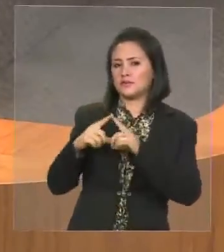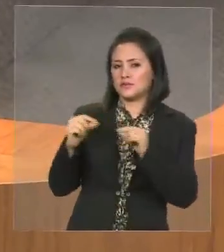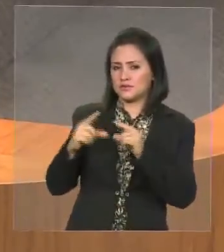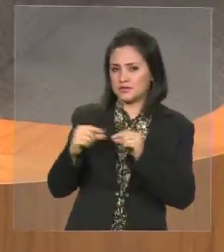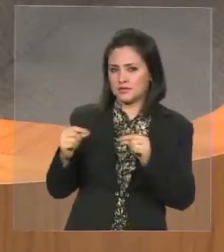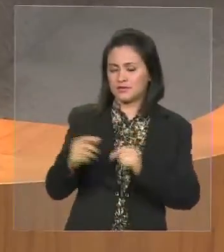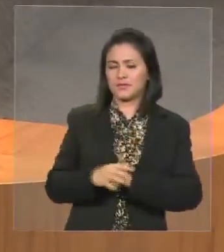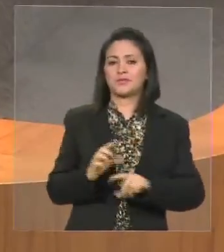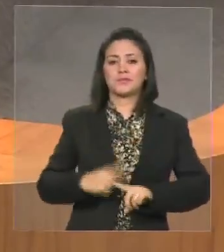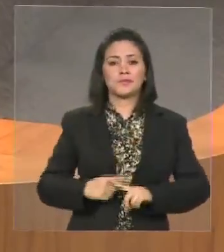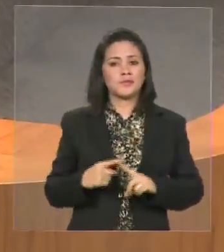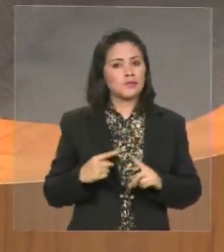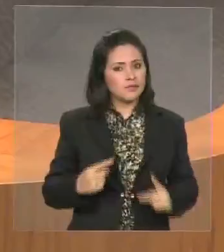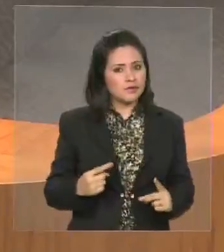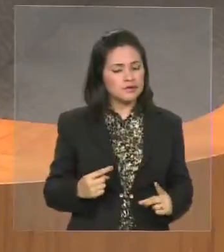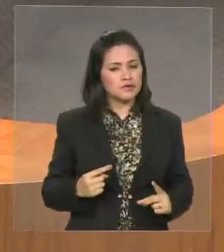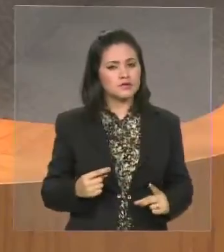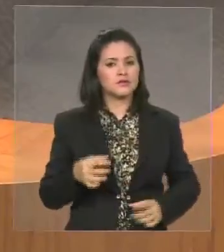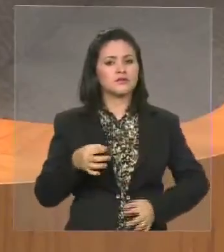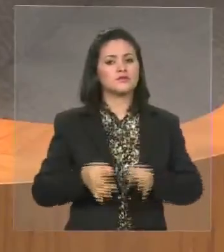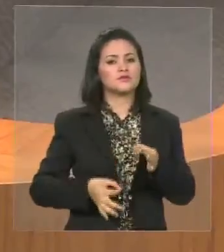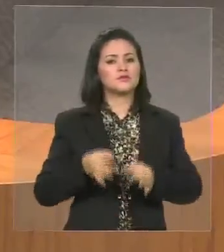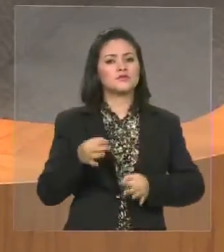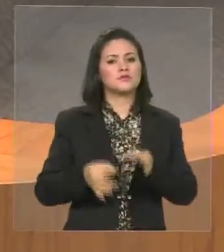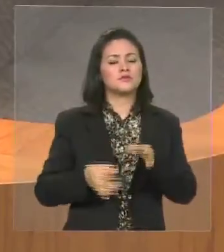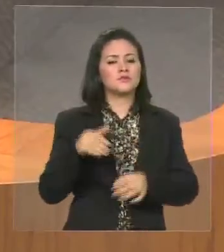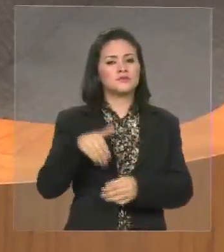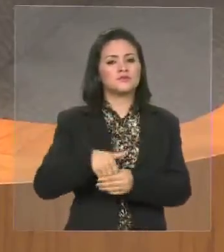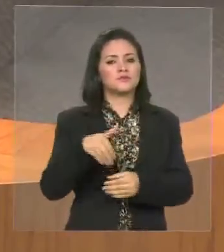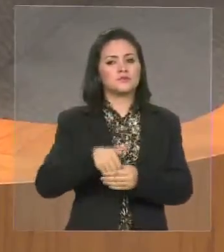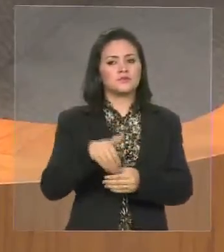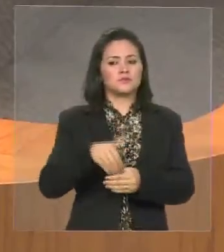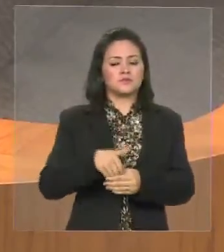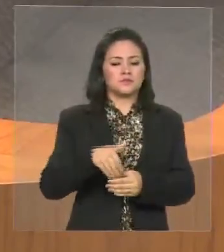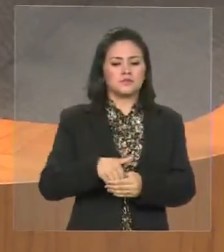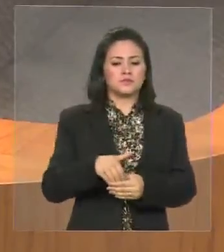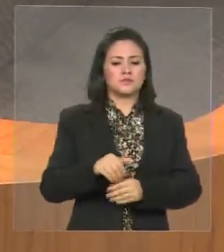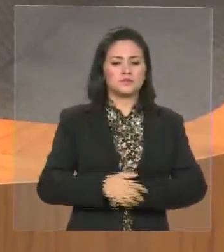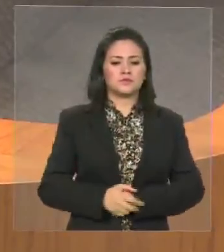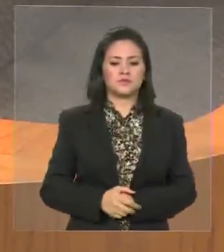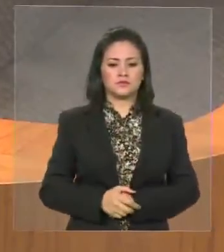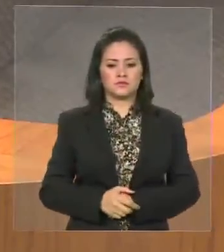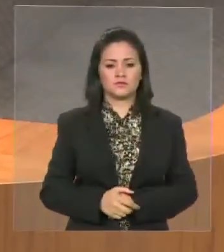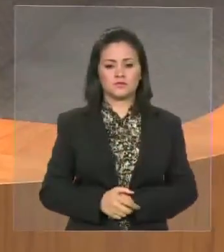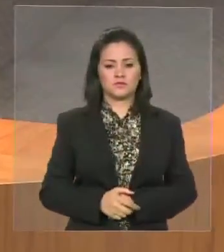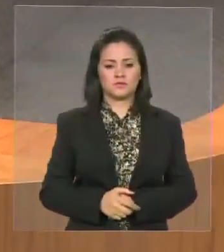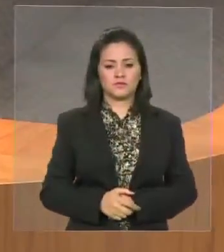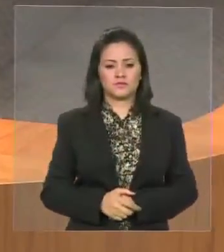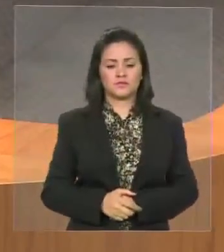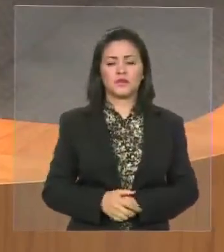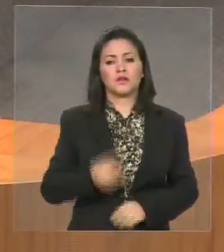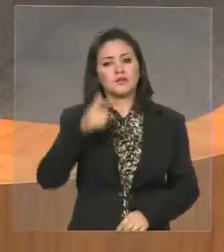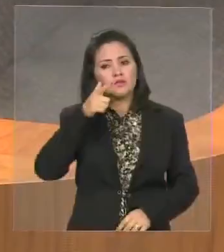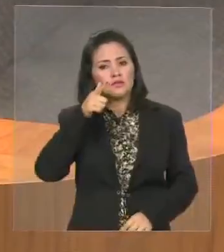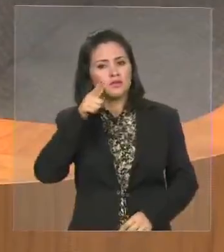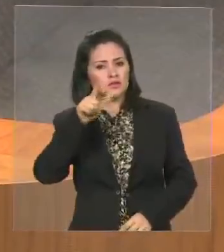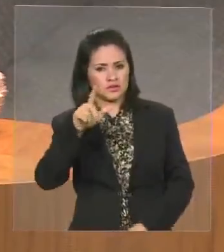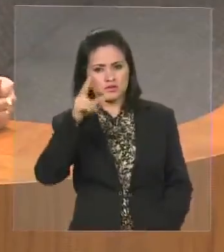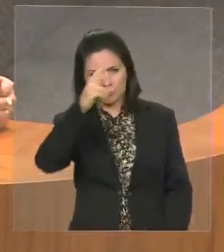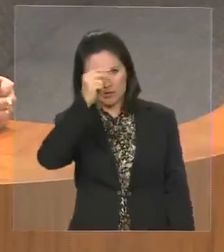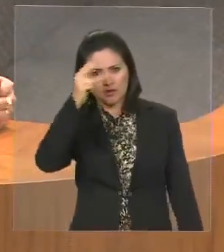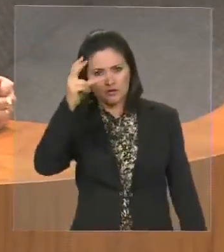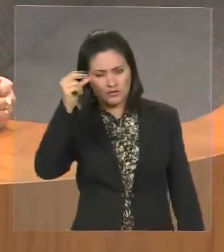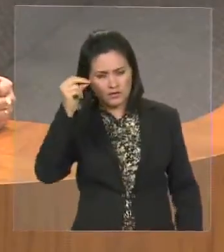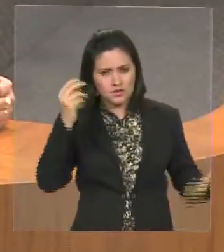que a justiça eleitoral dê a causa ganha para o prefeito